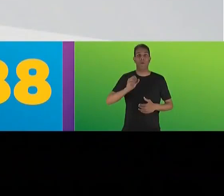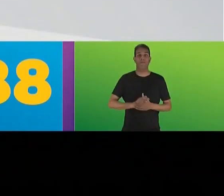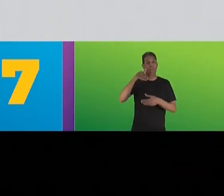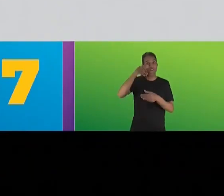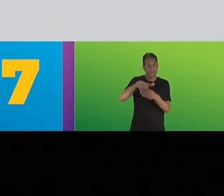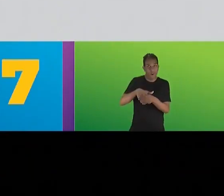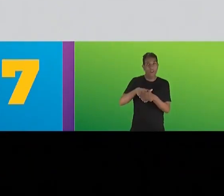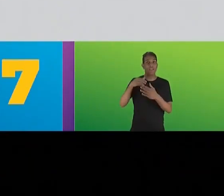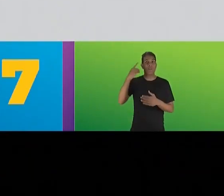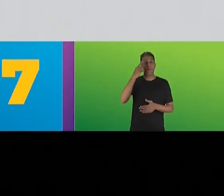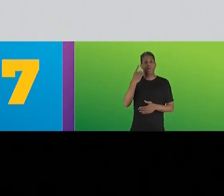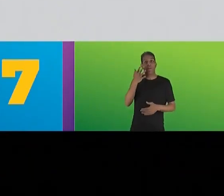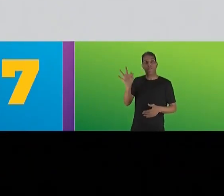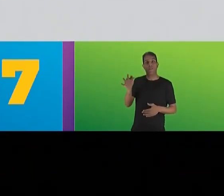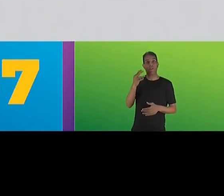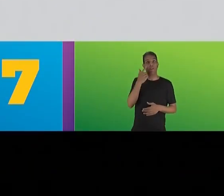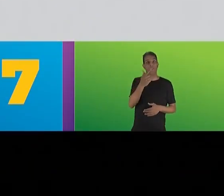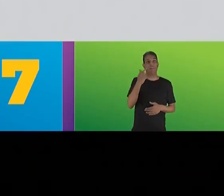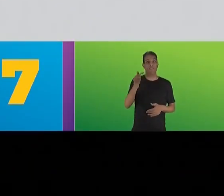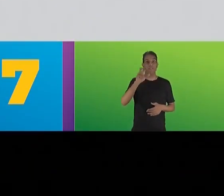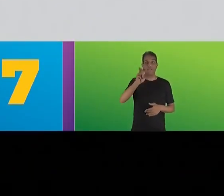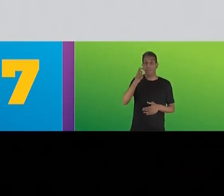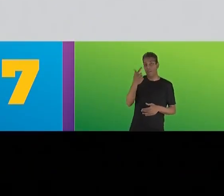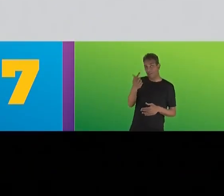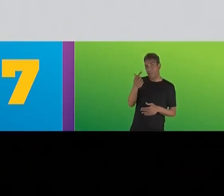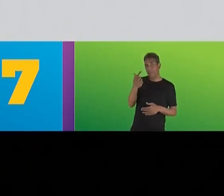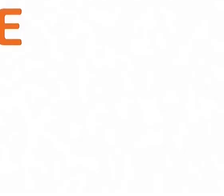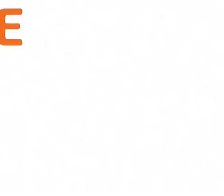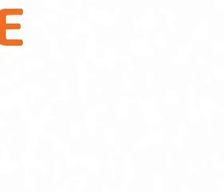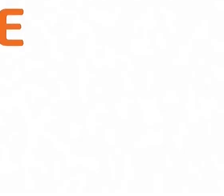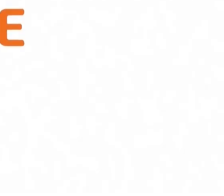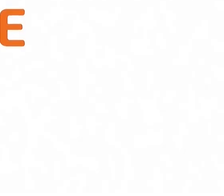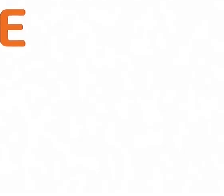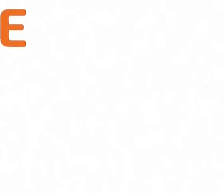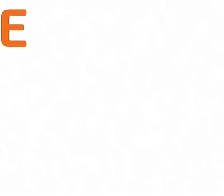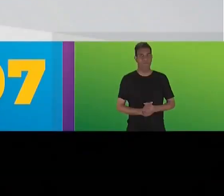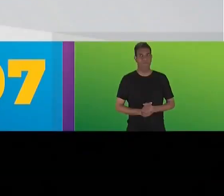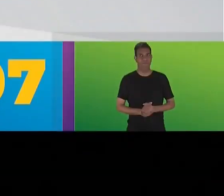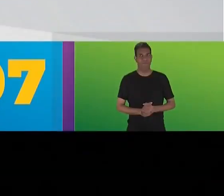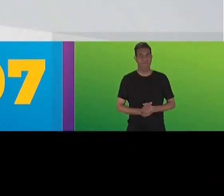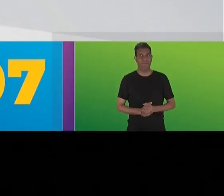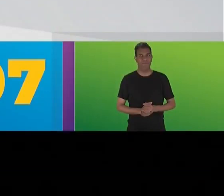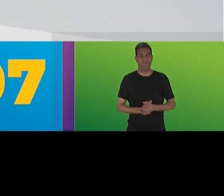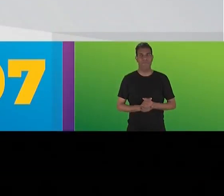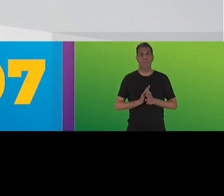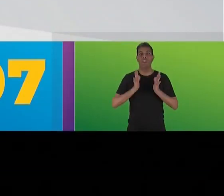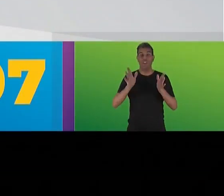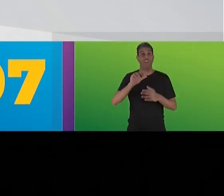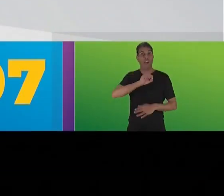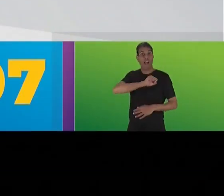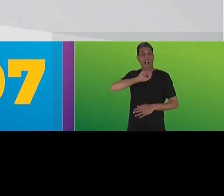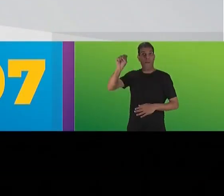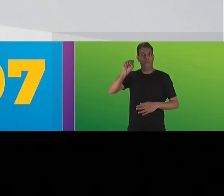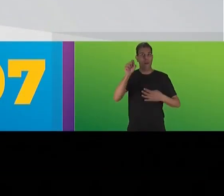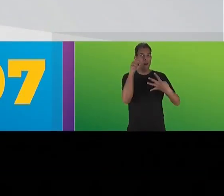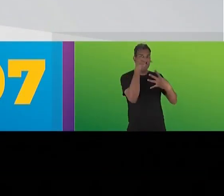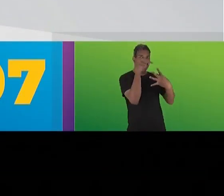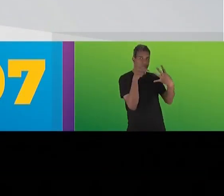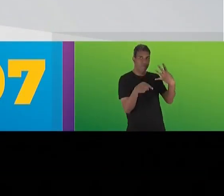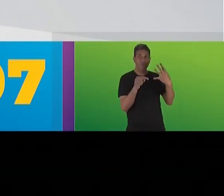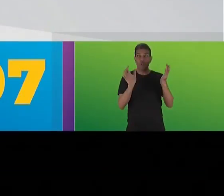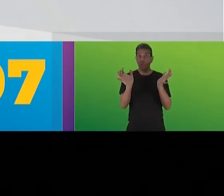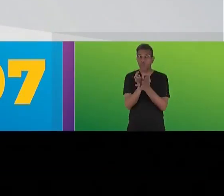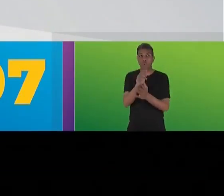7788. Vote Federal, Marcos Jaron, 7757. Fomos campeões nos quatro clãs do Clube do Rio.